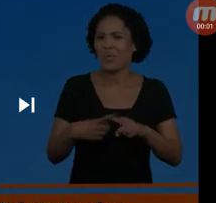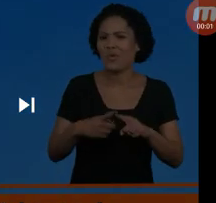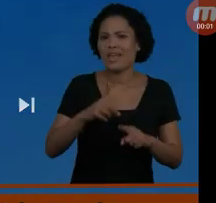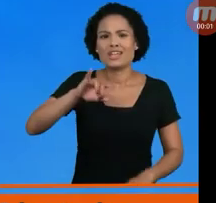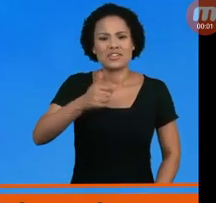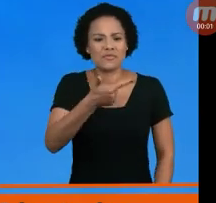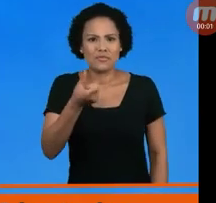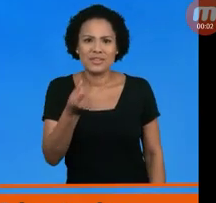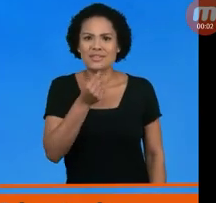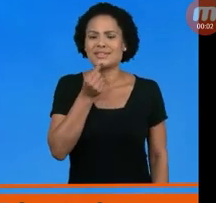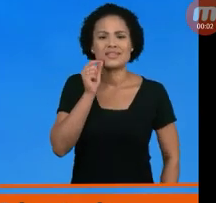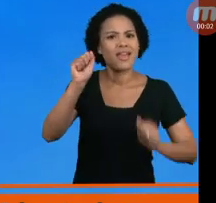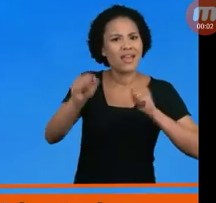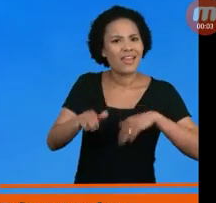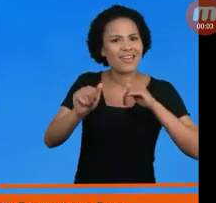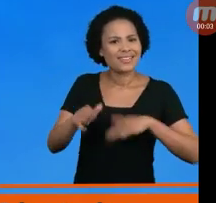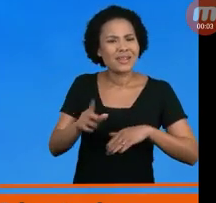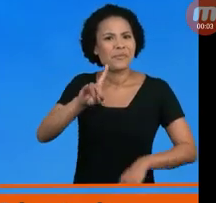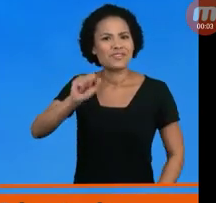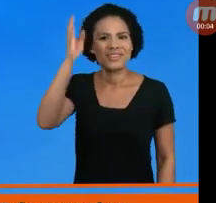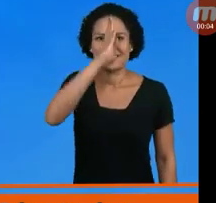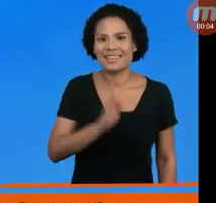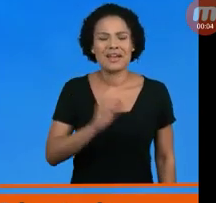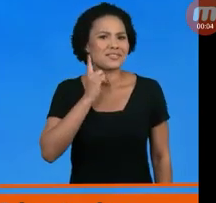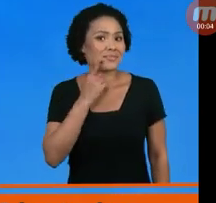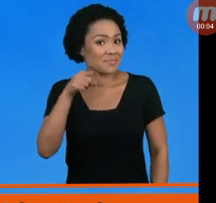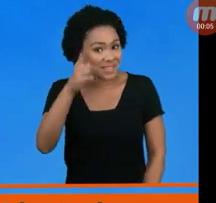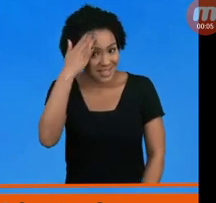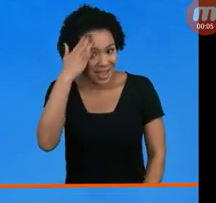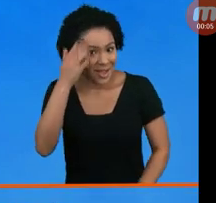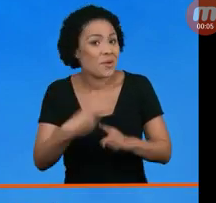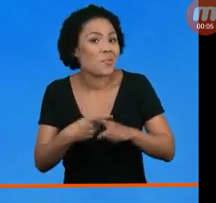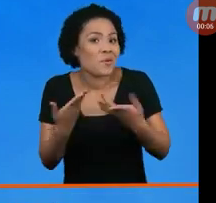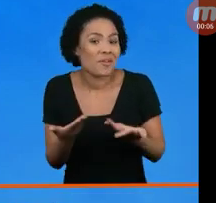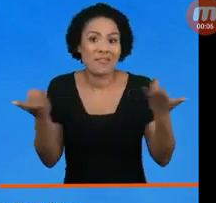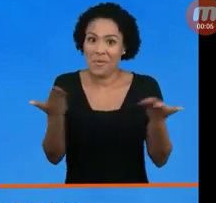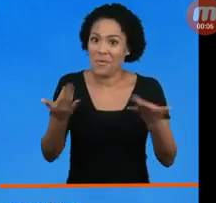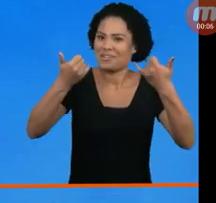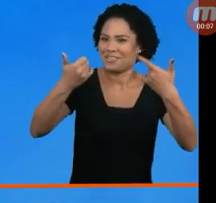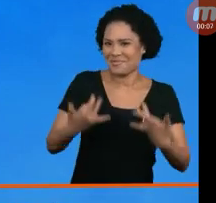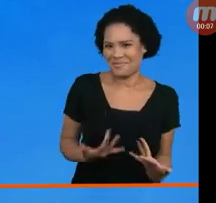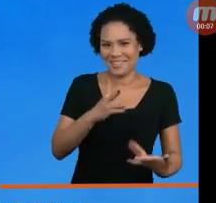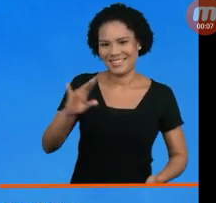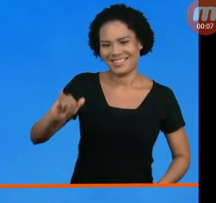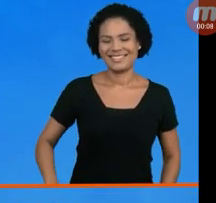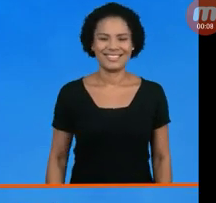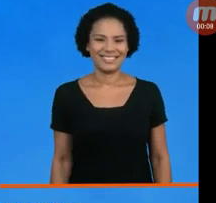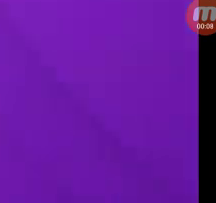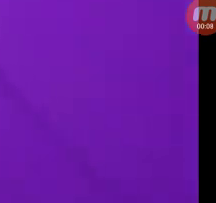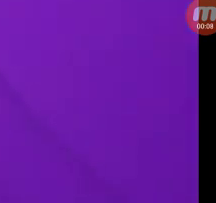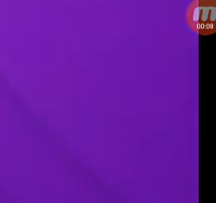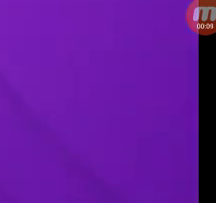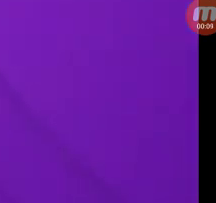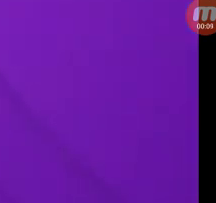Você sabe o porquê de o dia 26 de setembro ser o Dia Nacional do Surdo? É sobre isso que a gente vai falar no vídeo de hoje.